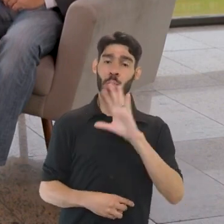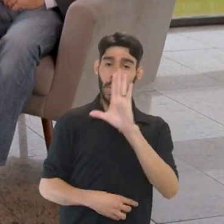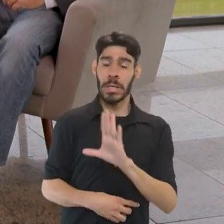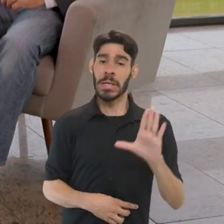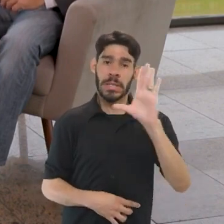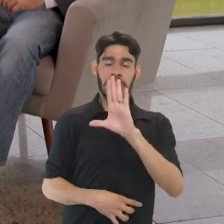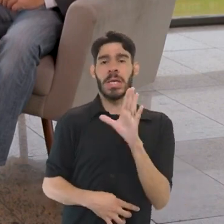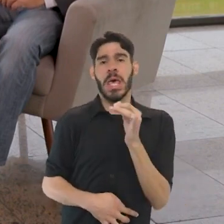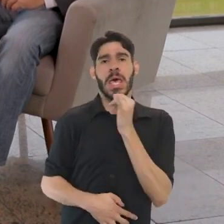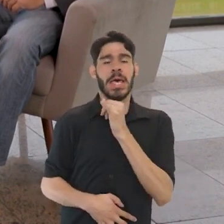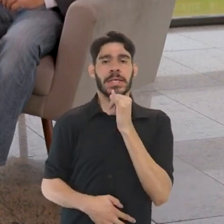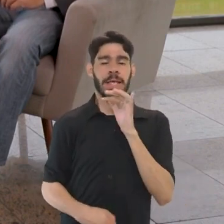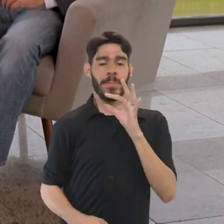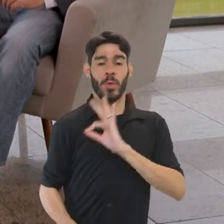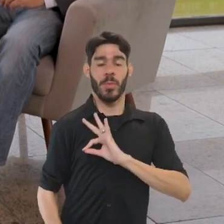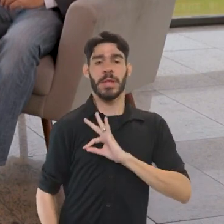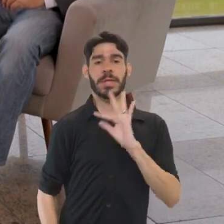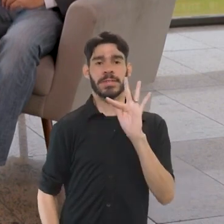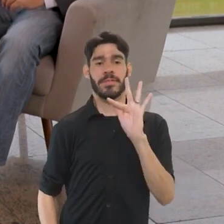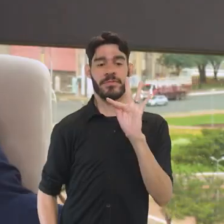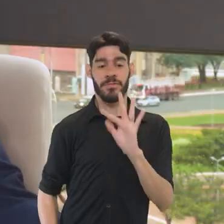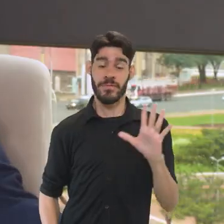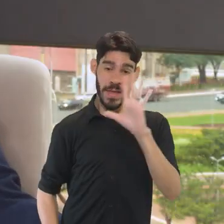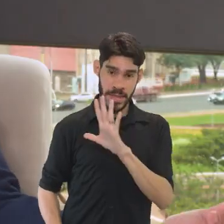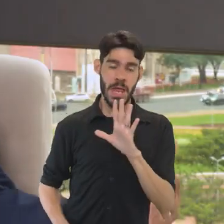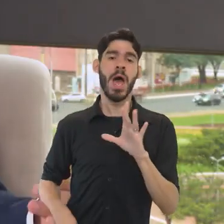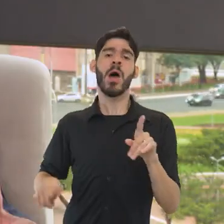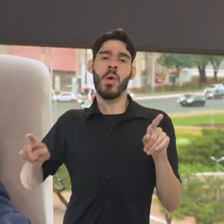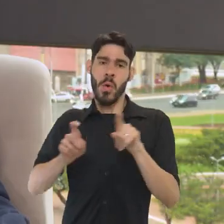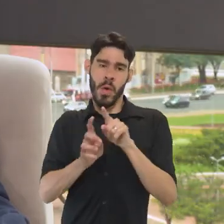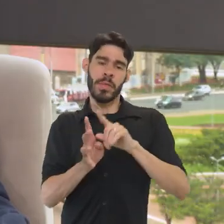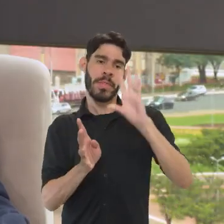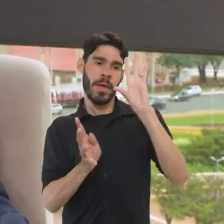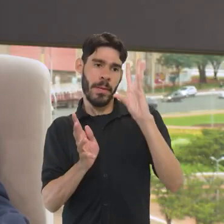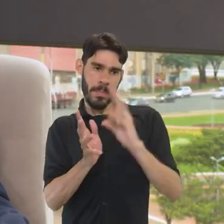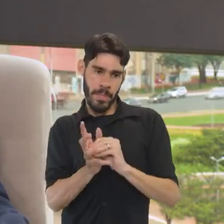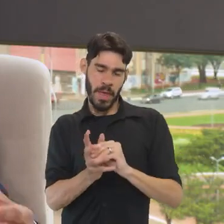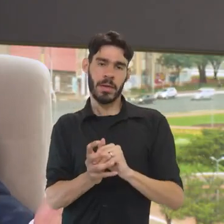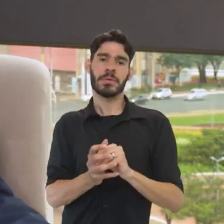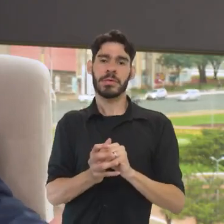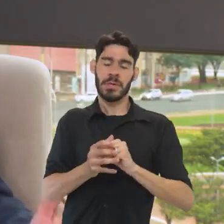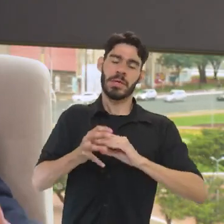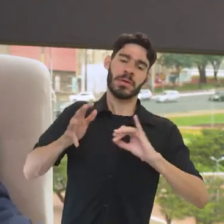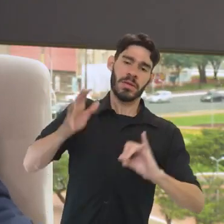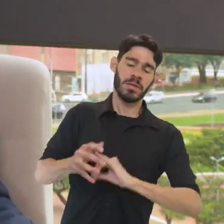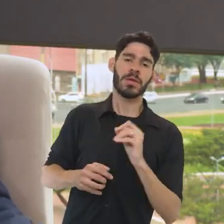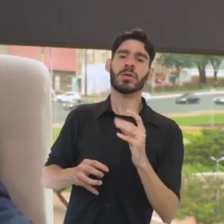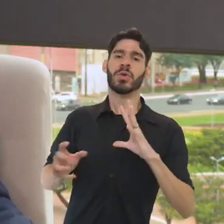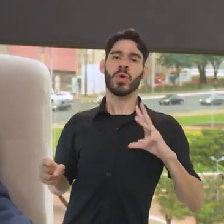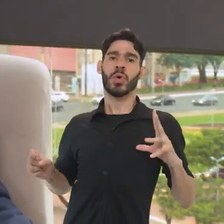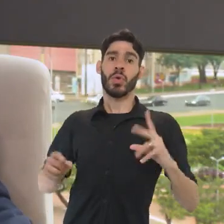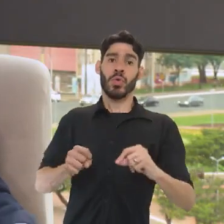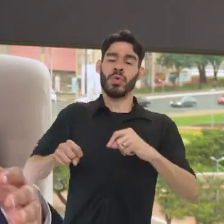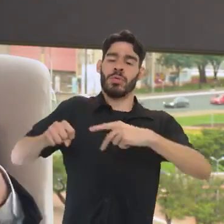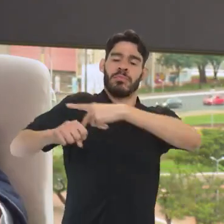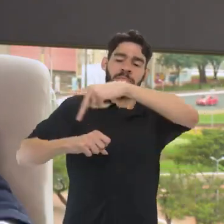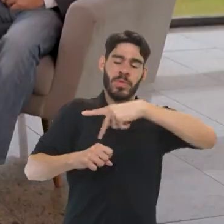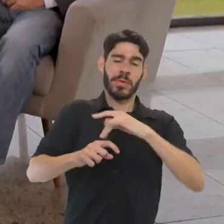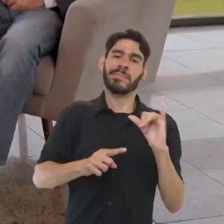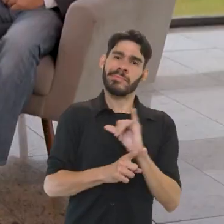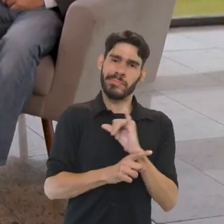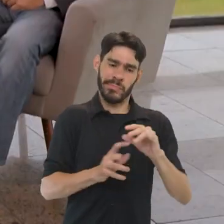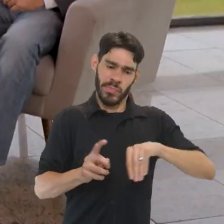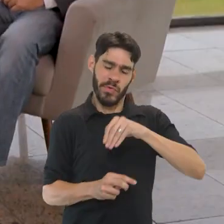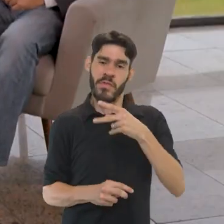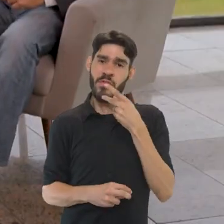nacionais, no caso do Brasil, da Polícia Federal, da própria Receita também, como eu falei, e dos órgãos de patrimônio de todos os países envolvidos